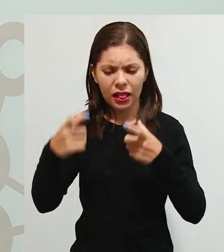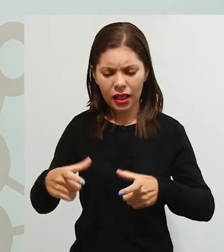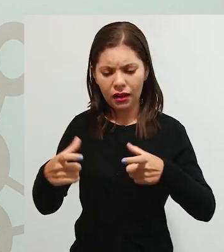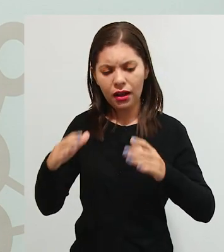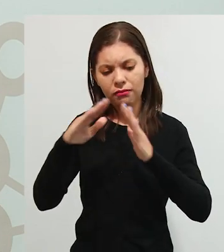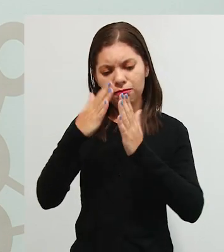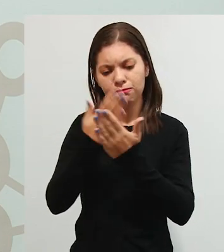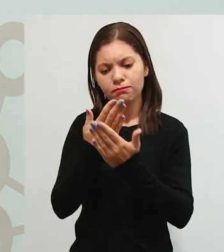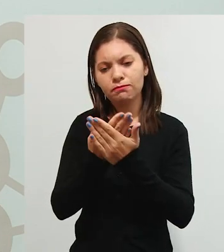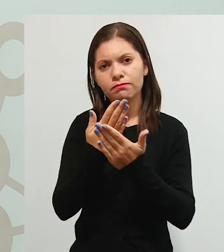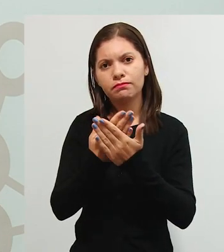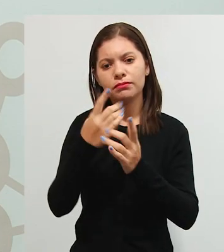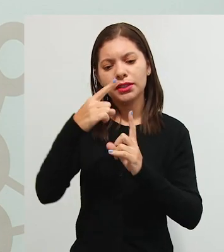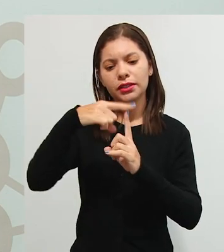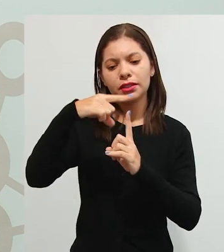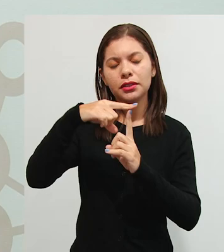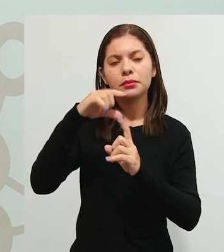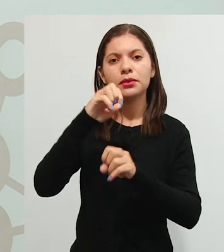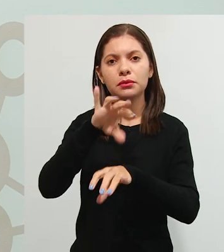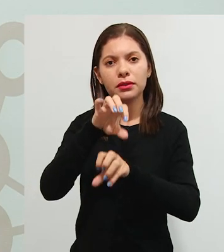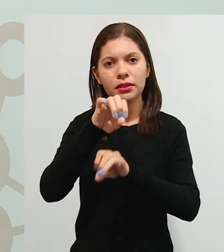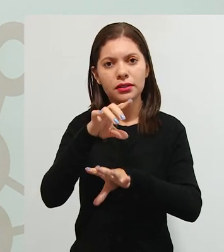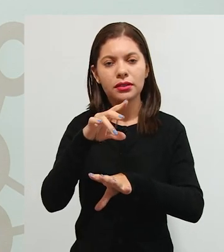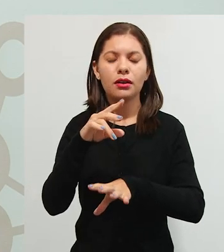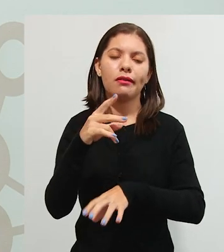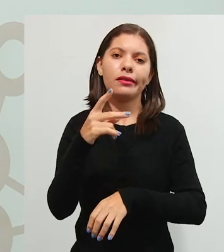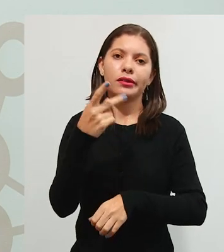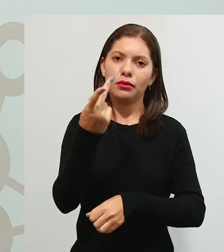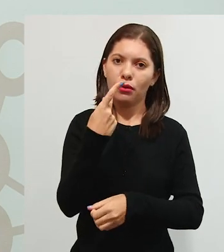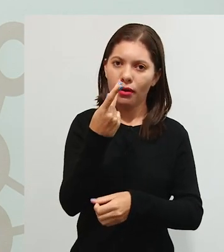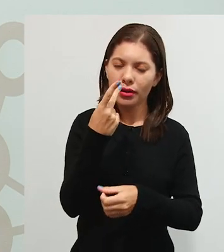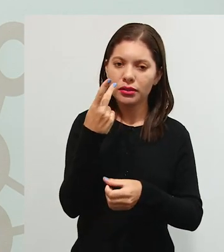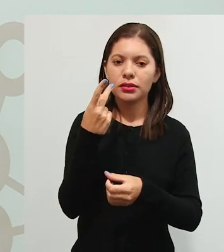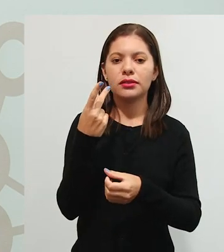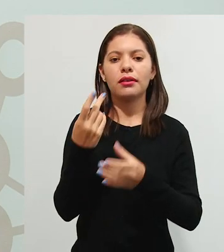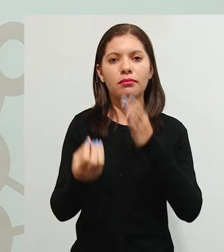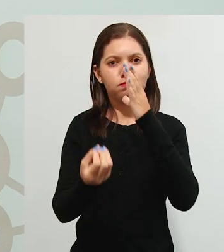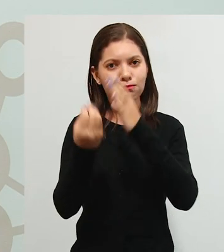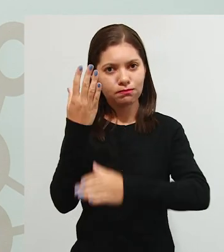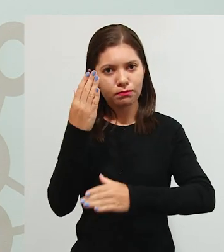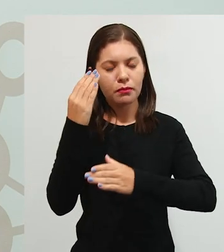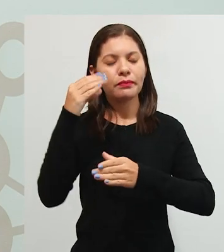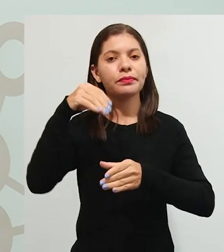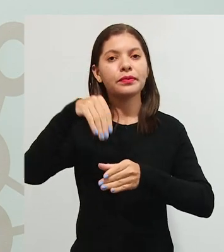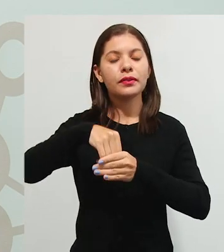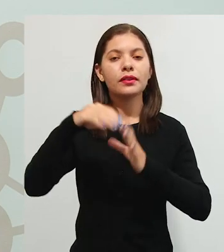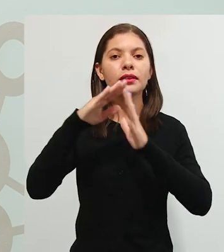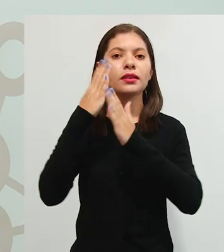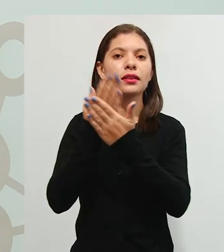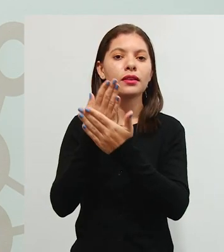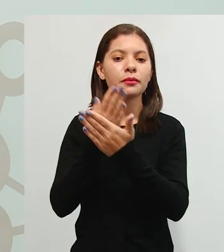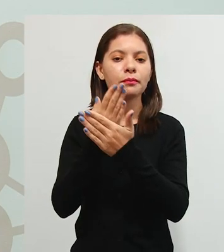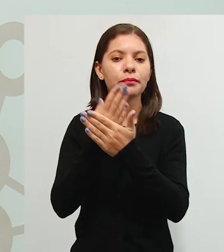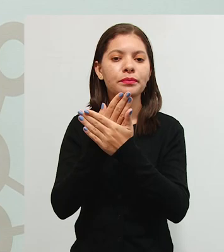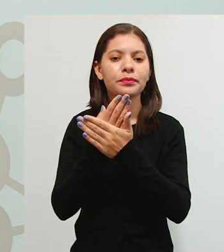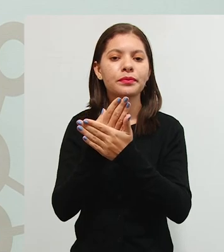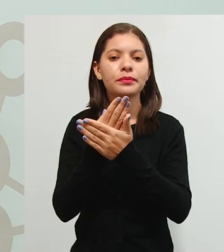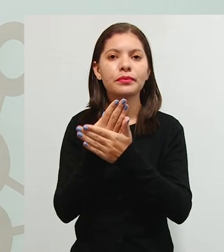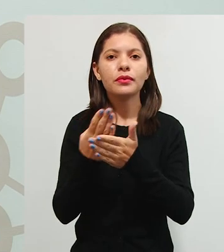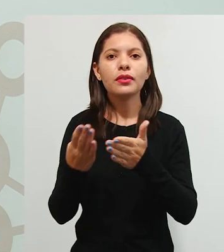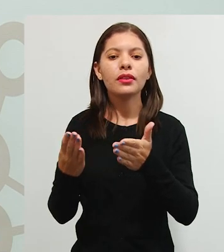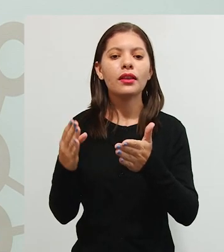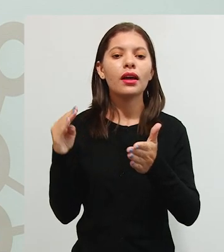educação nós desenvolvemos na escola? E essa educação, em que ponto ela está realmente